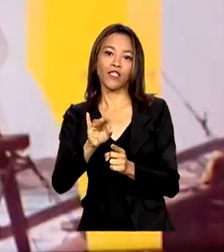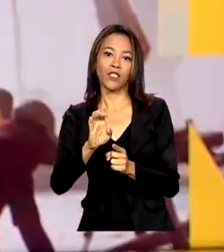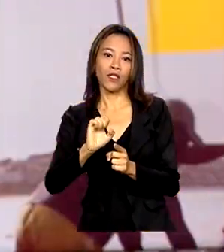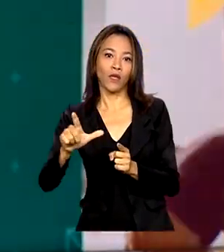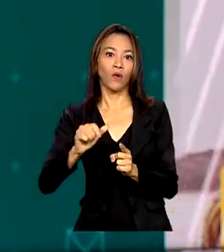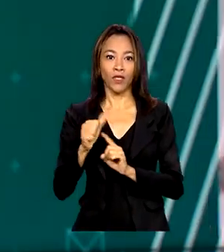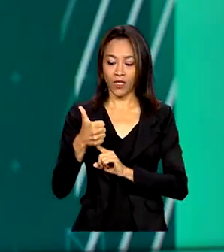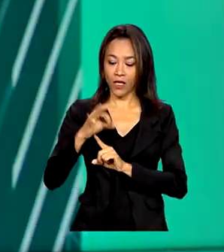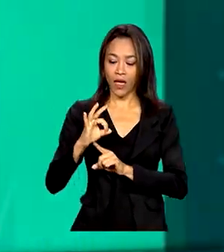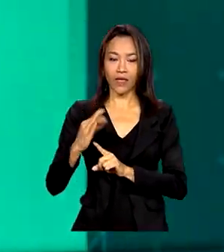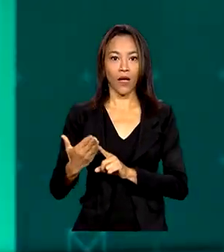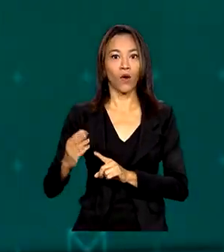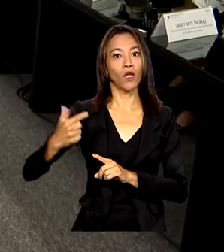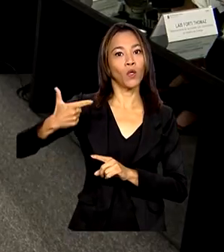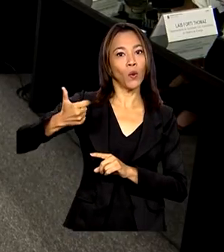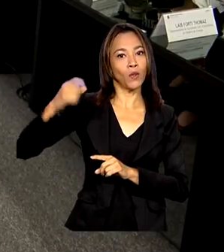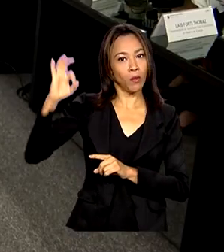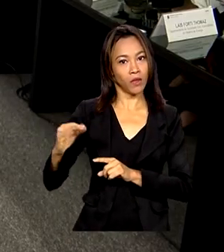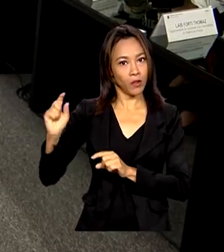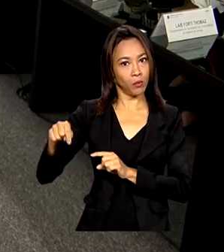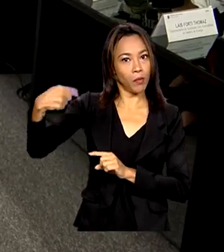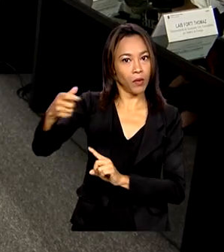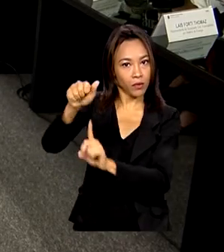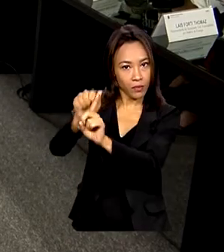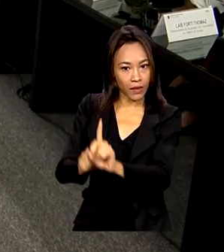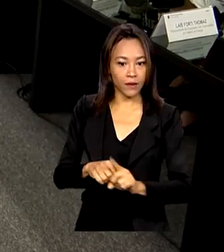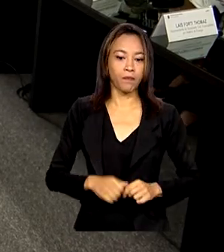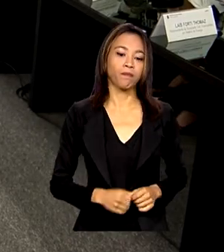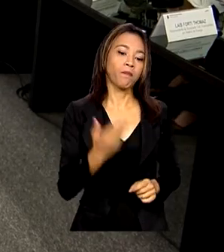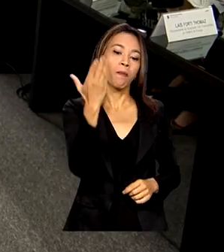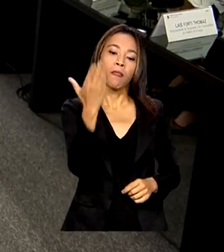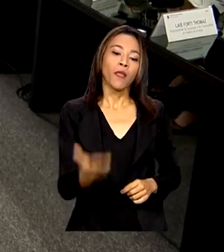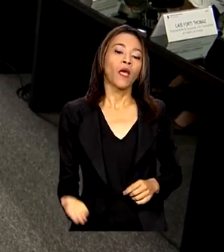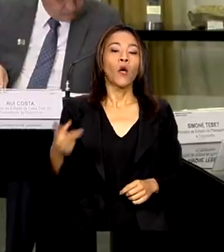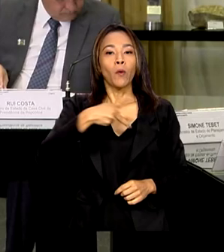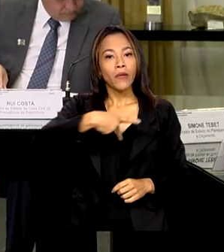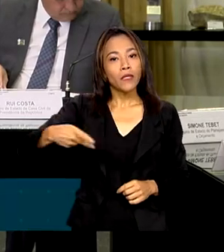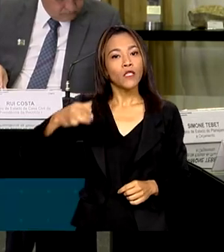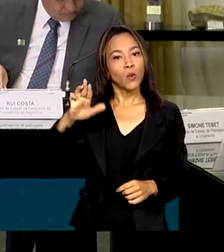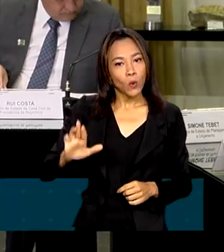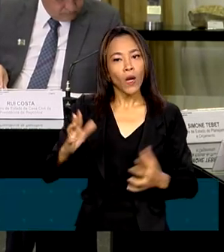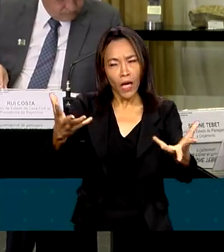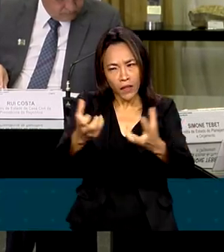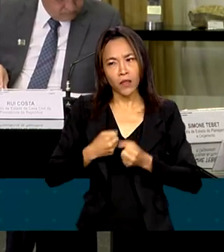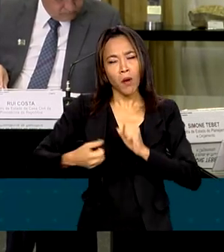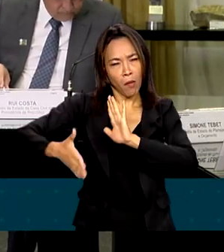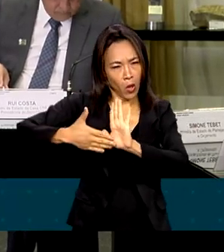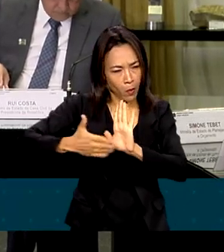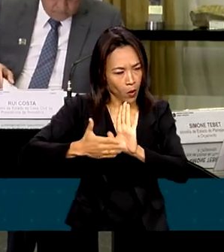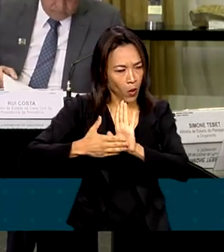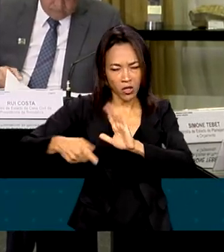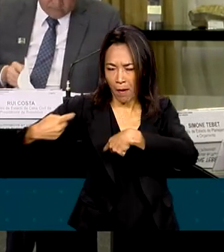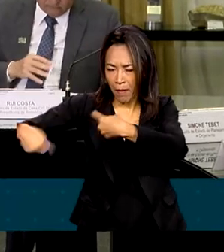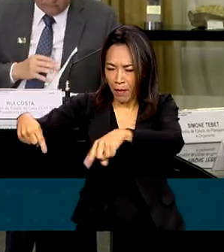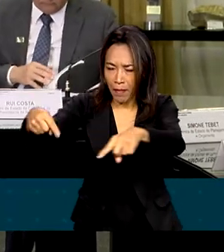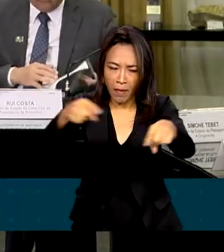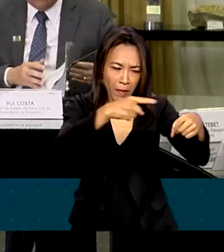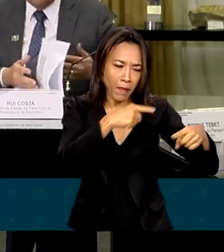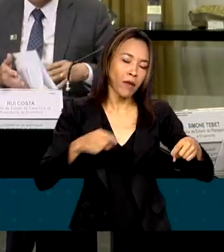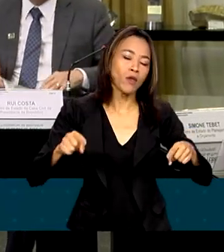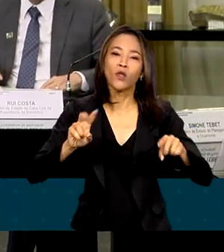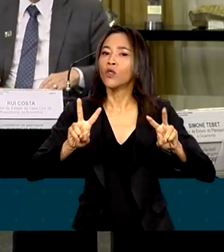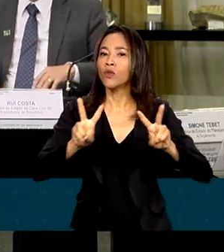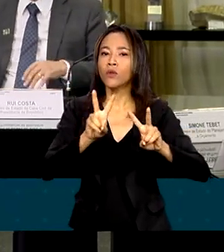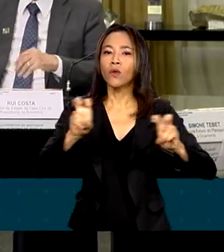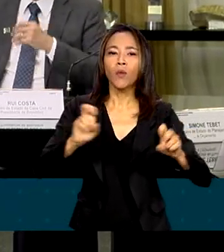a partir do mês que vem. O presidente Lula recebeu a proposta debater o motivo do reajuste e as